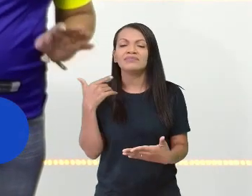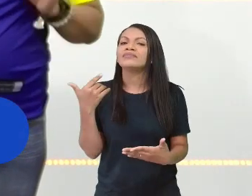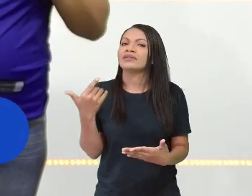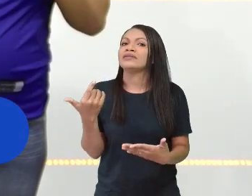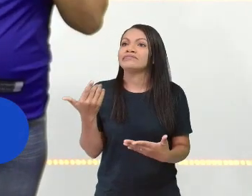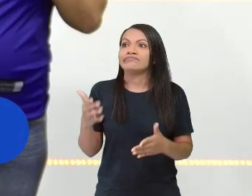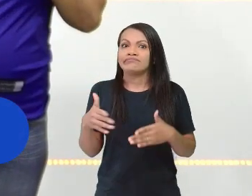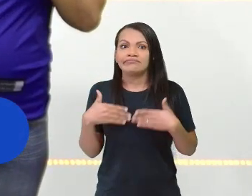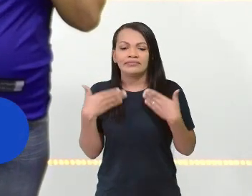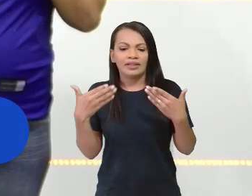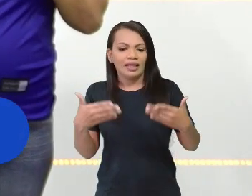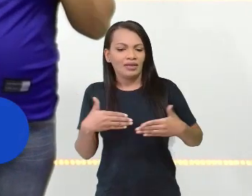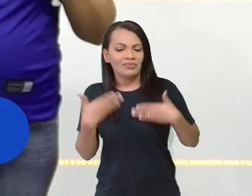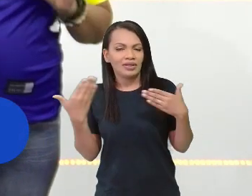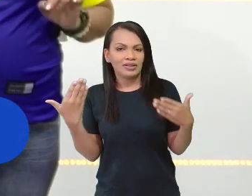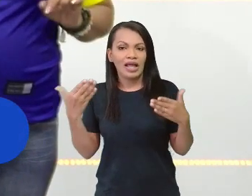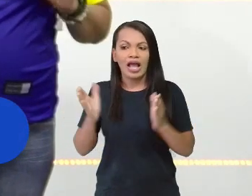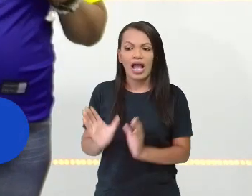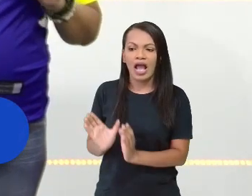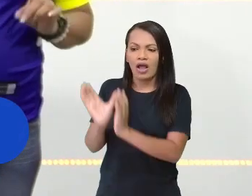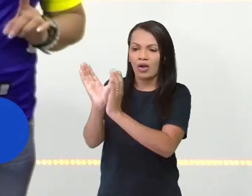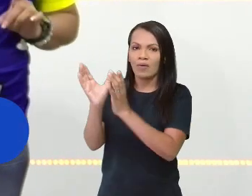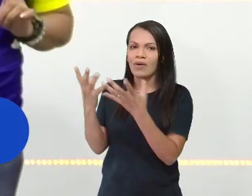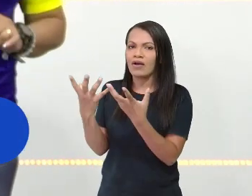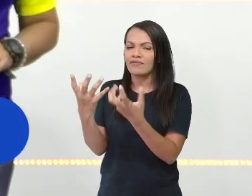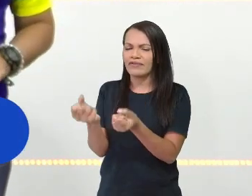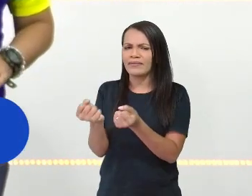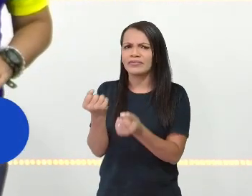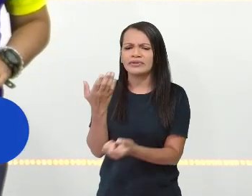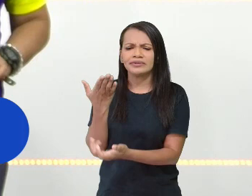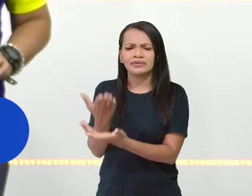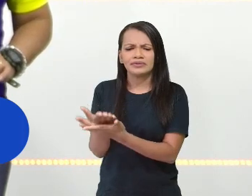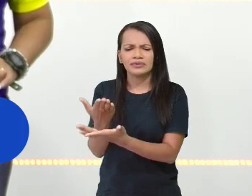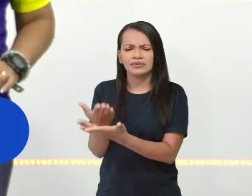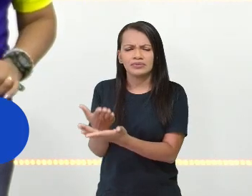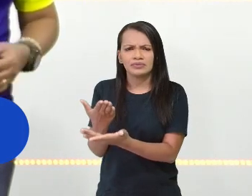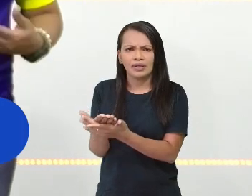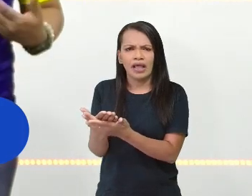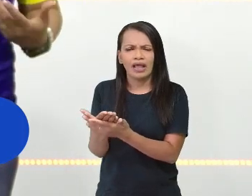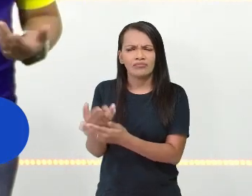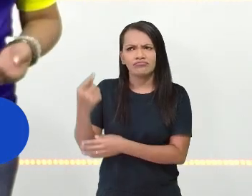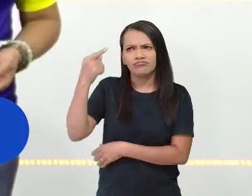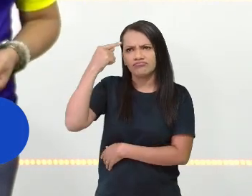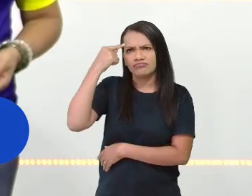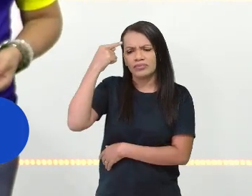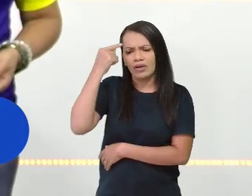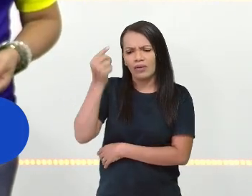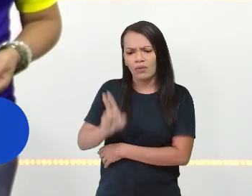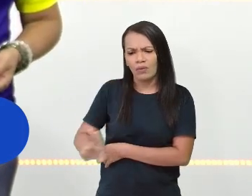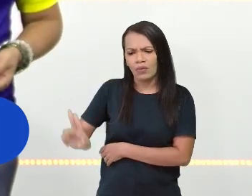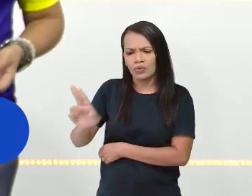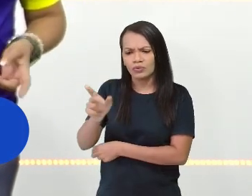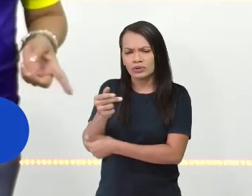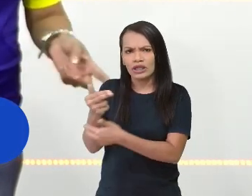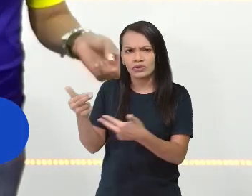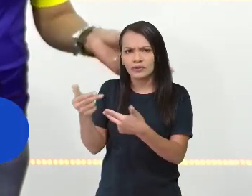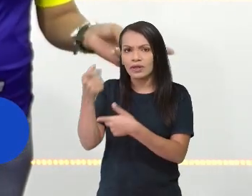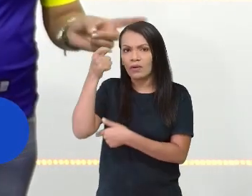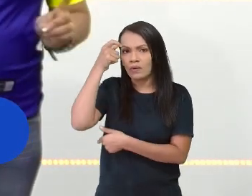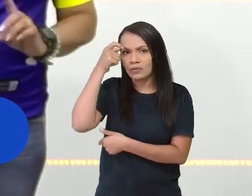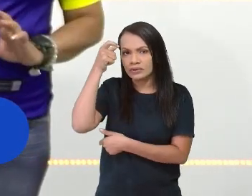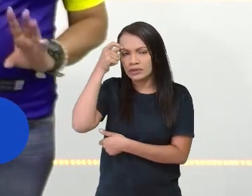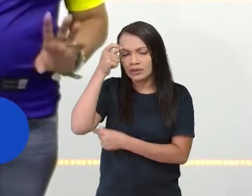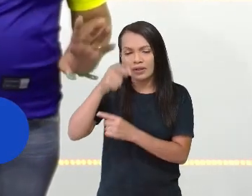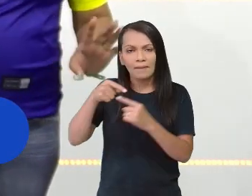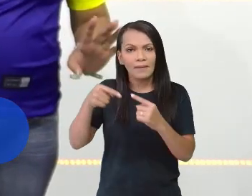Copa, nós vamos estudar consumo consciente. Isso mesmo, comigo, professora Cátia Cristina. Mas